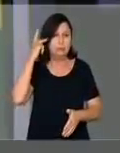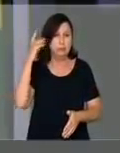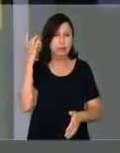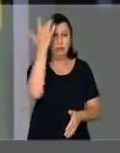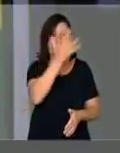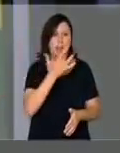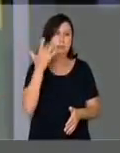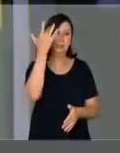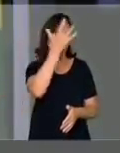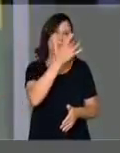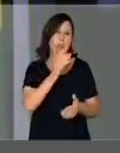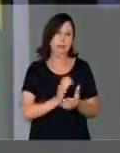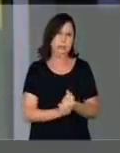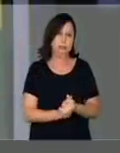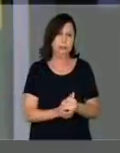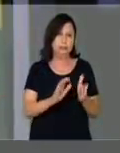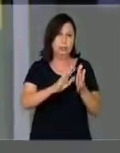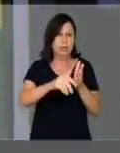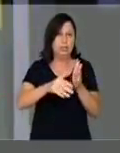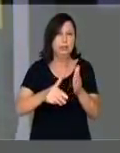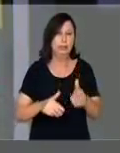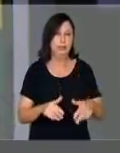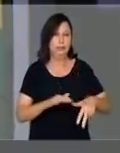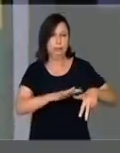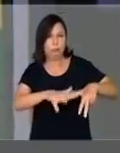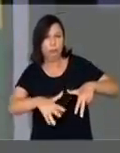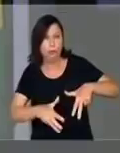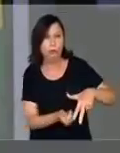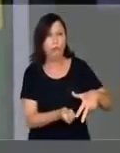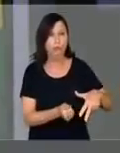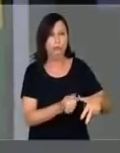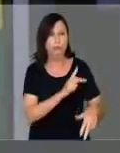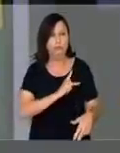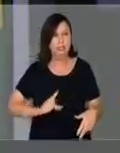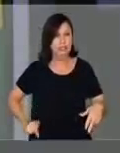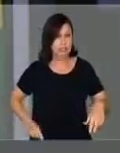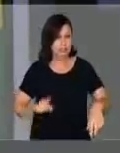Haddad, ladrão, corrupto. Presidente, dá o tempo deles que eu citei eles.